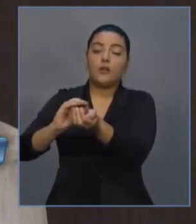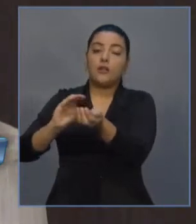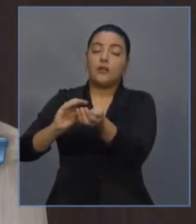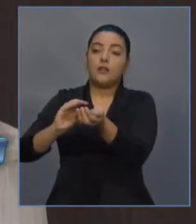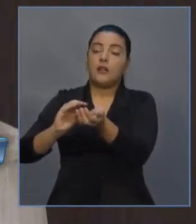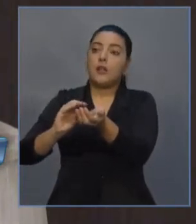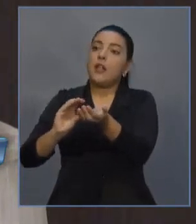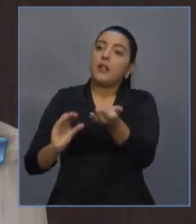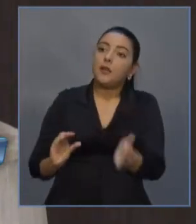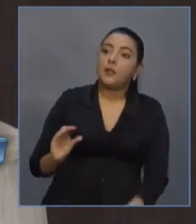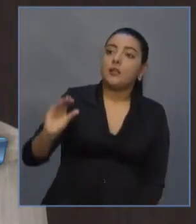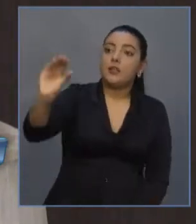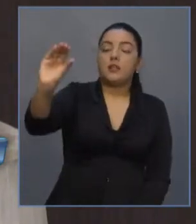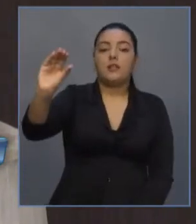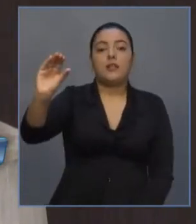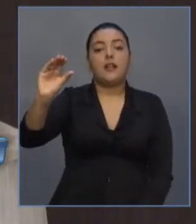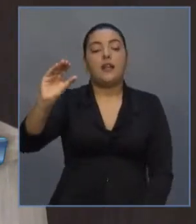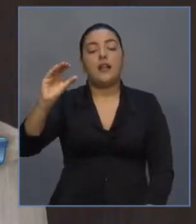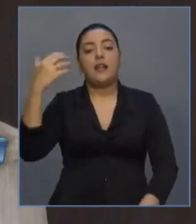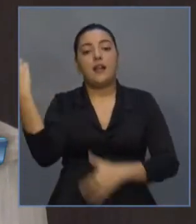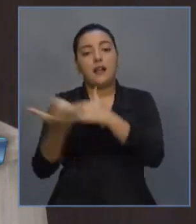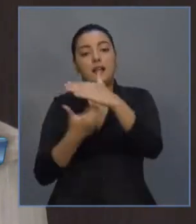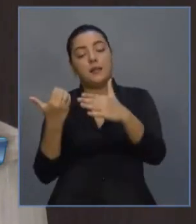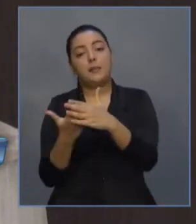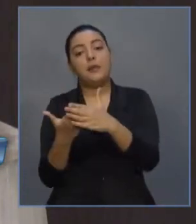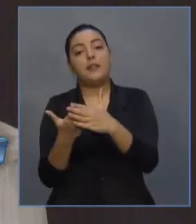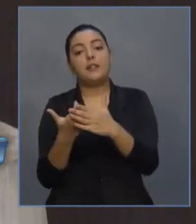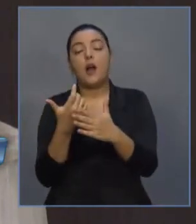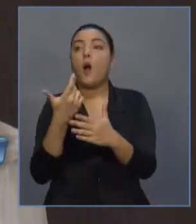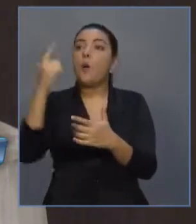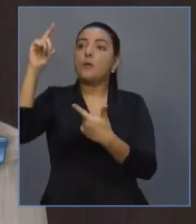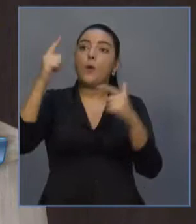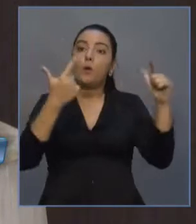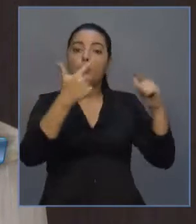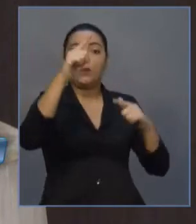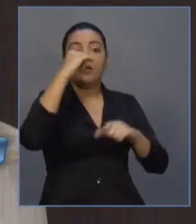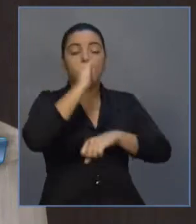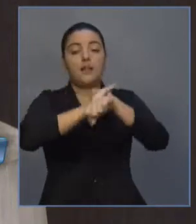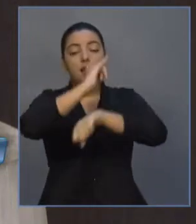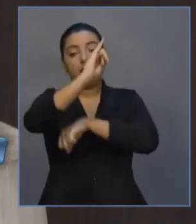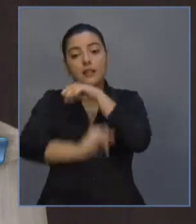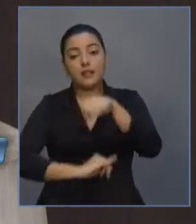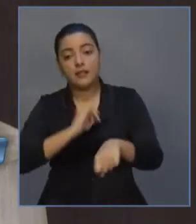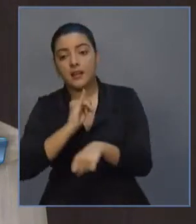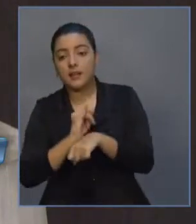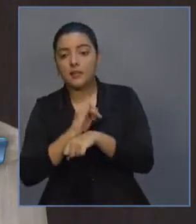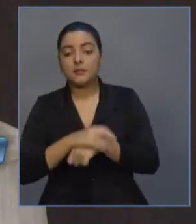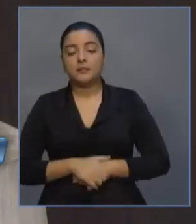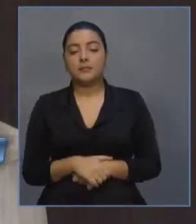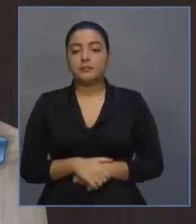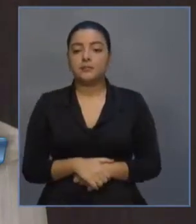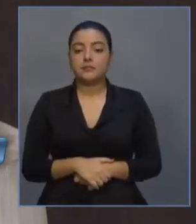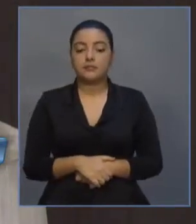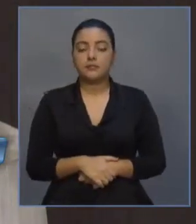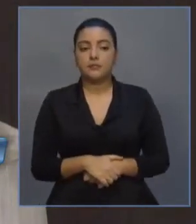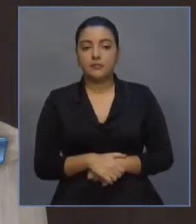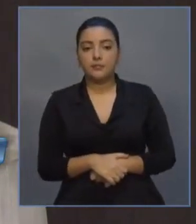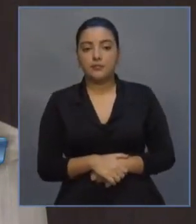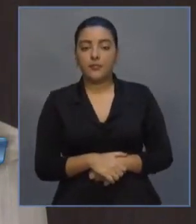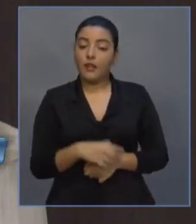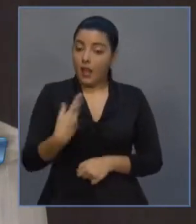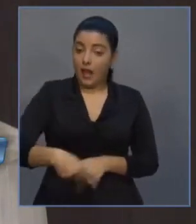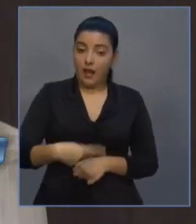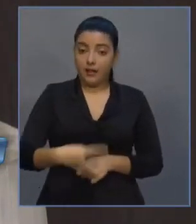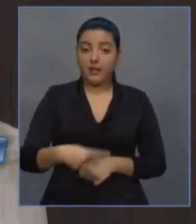transferir para capital de giro, para empresas internacionais que aqui